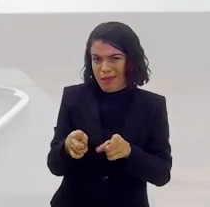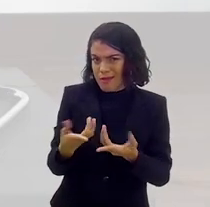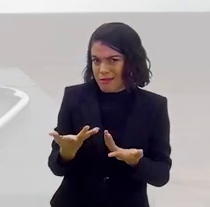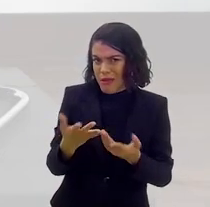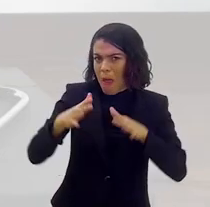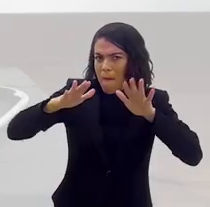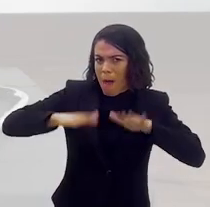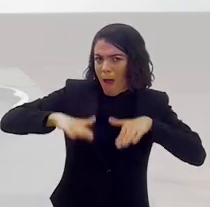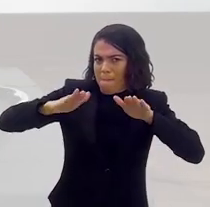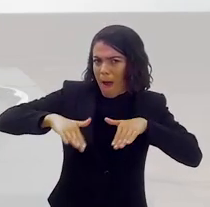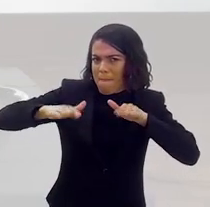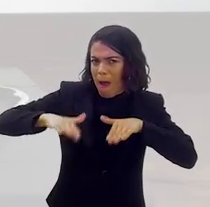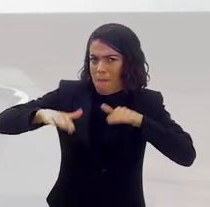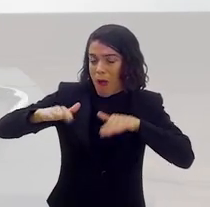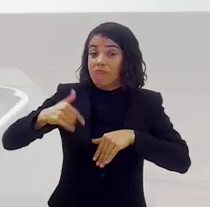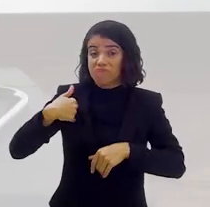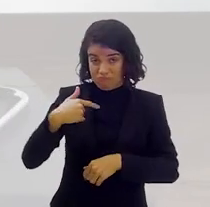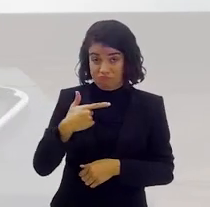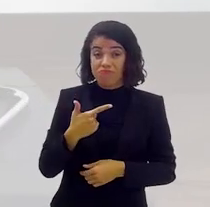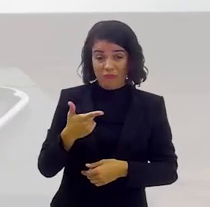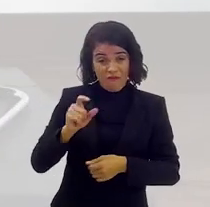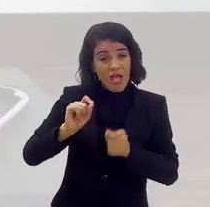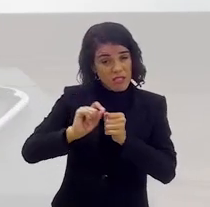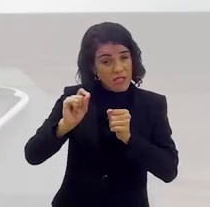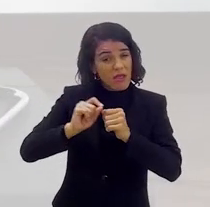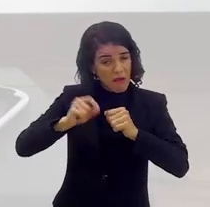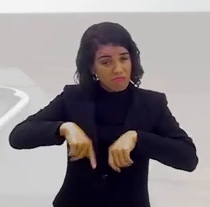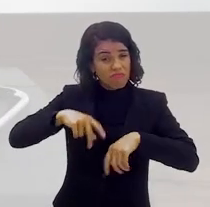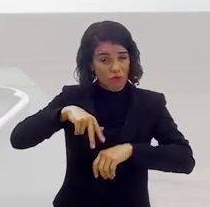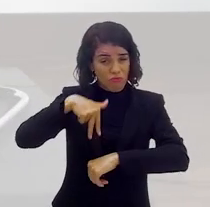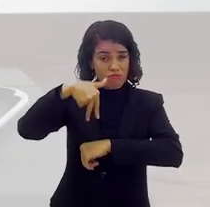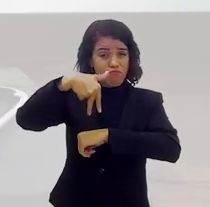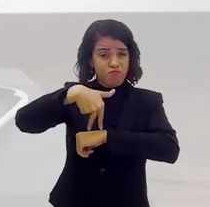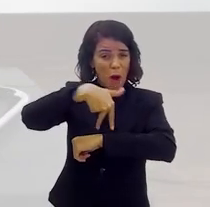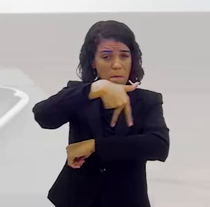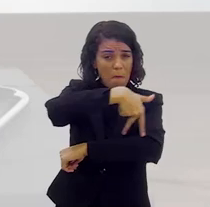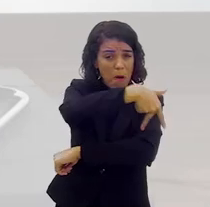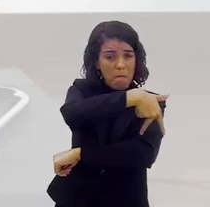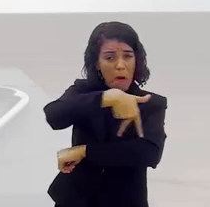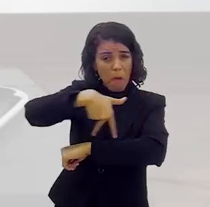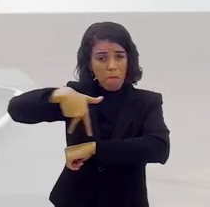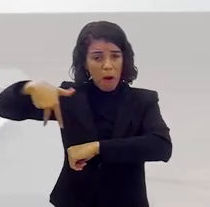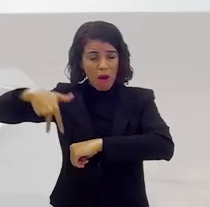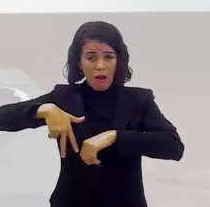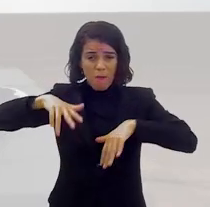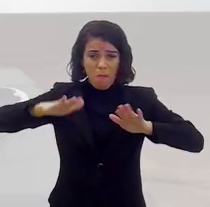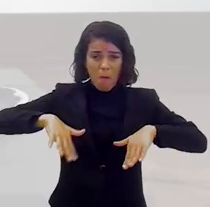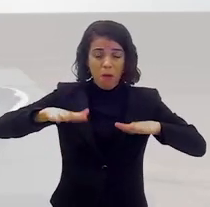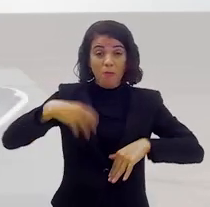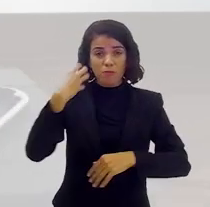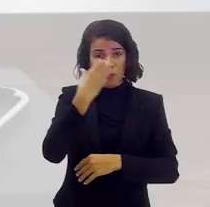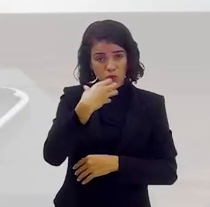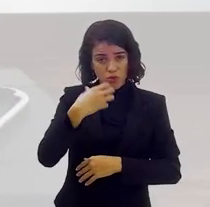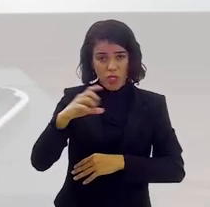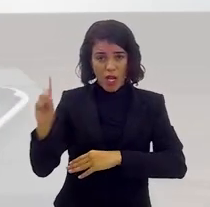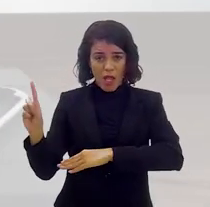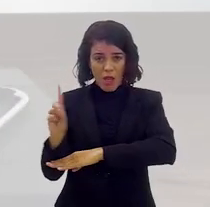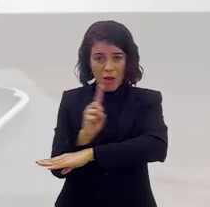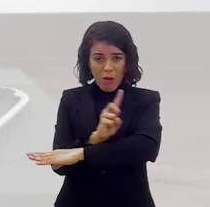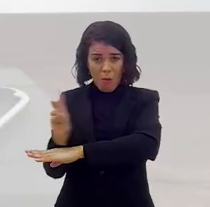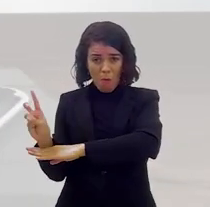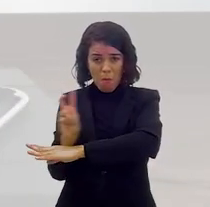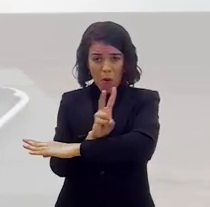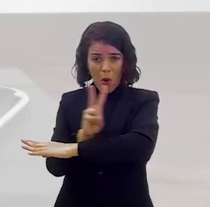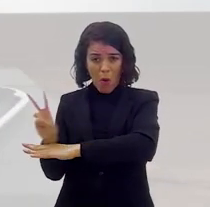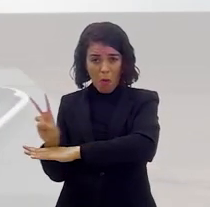exemplo? Sim, sim. Inclusive, na abertura do espetáculo, eles entravam e faziam a pagelança no palco. Oi, que lindo! Enquanto tocava música, eles iam